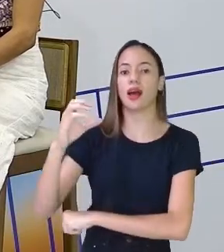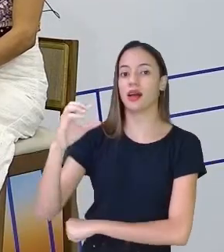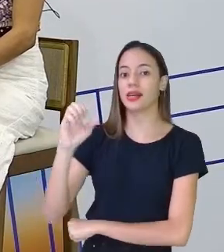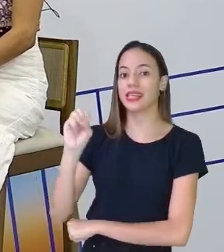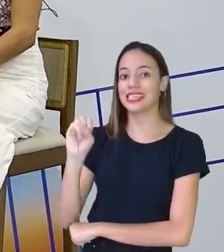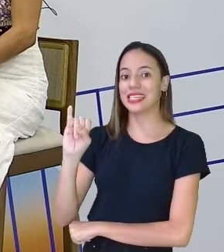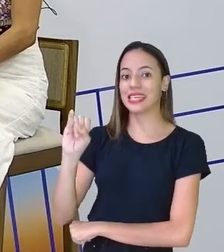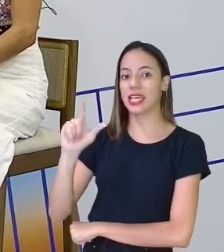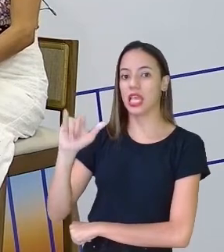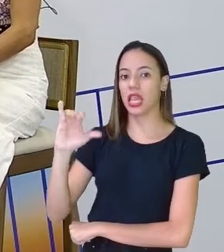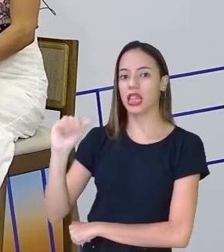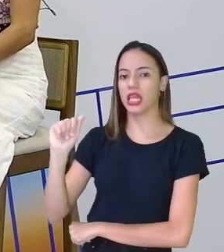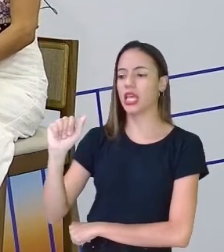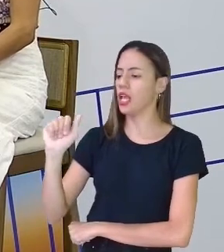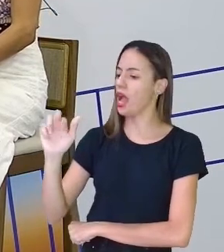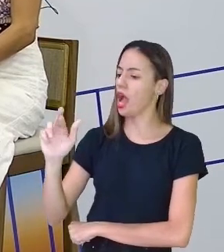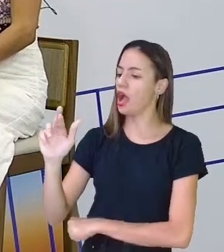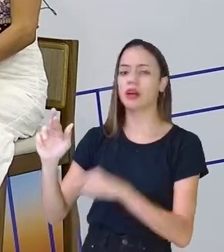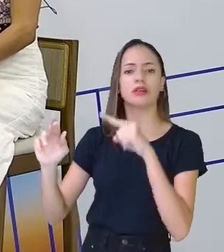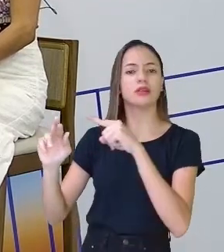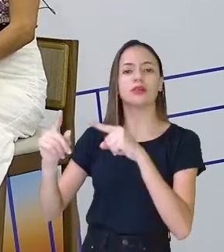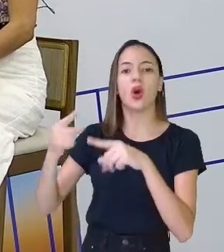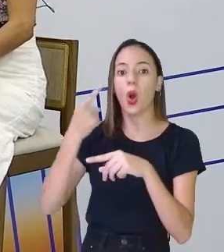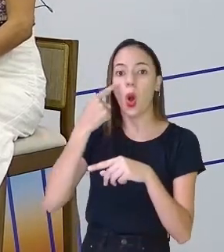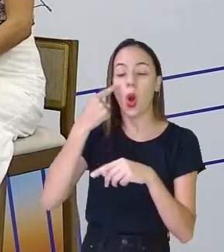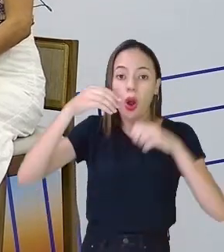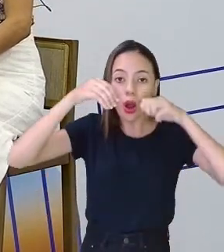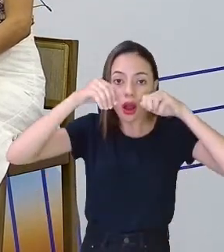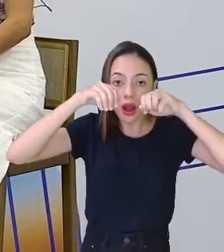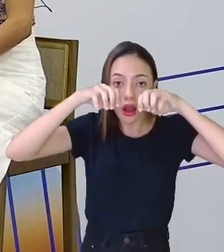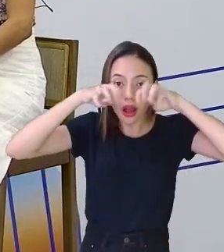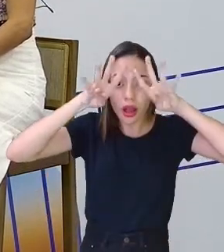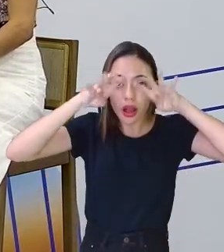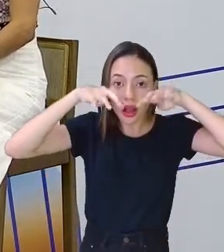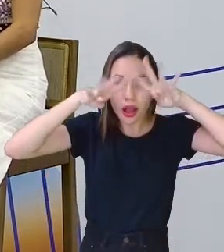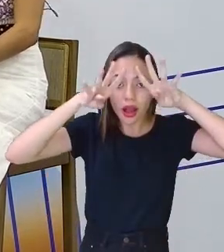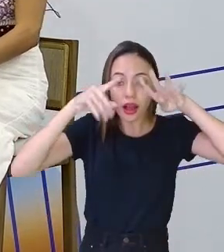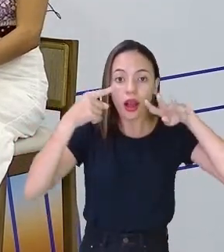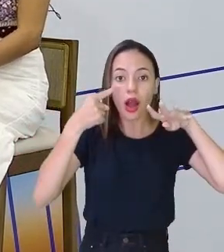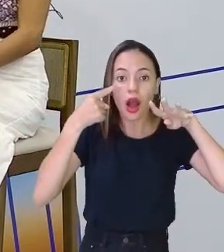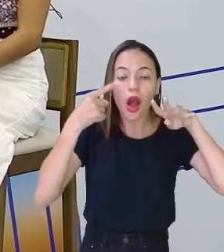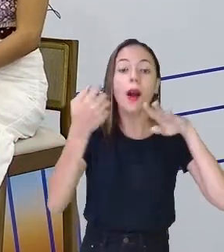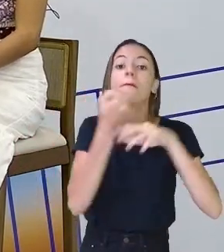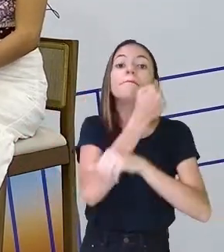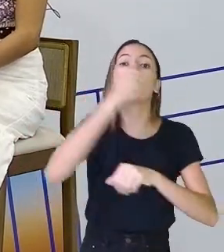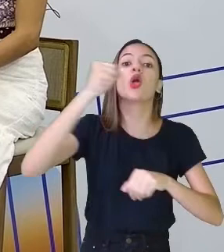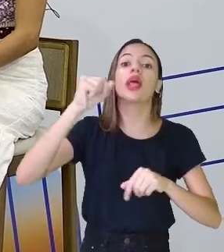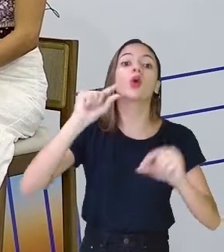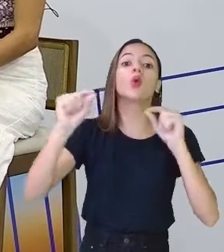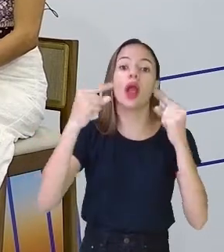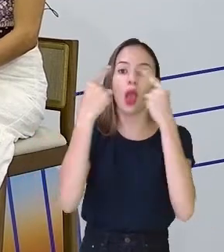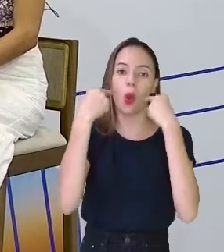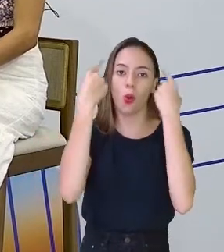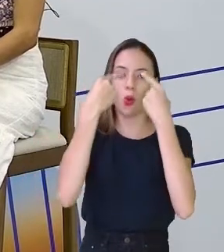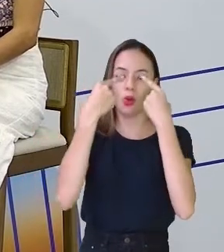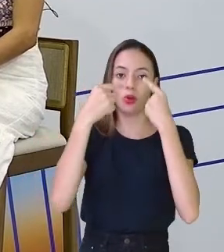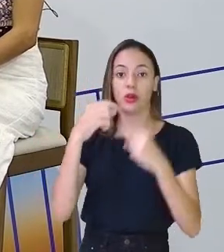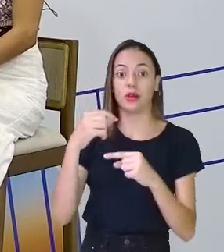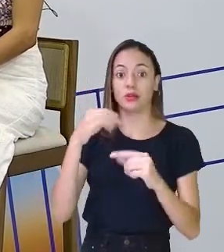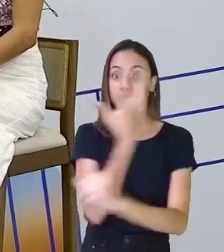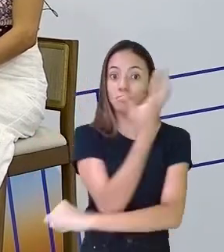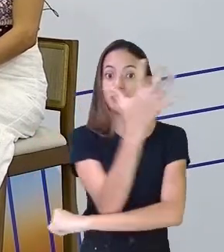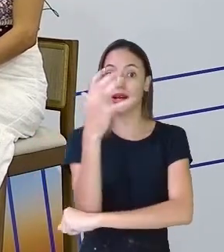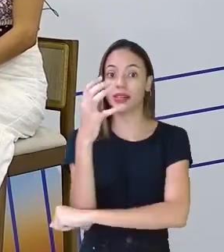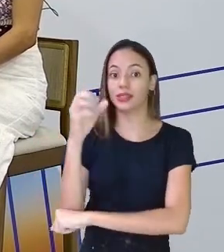os cílios... Cadê o seu? Mostra assim. Ó, o cílio protege o olho. E a mata ciliar